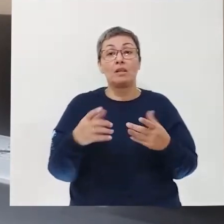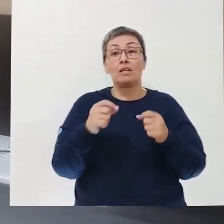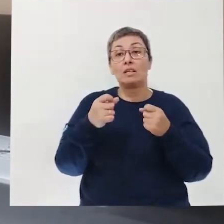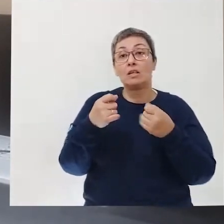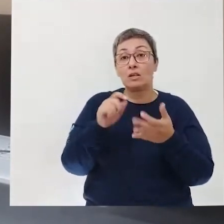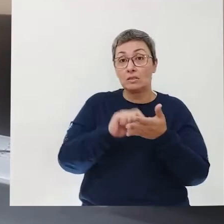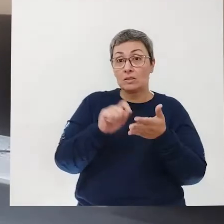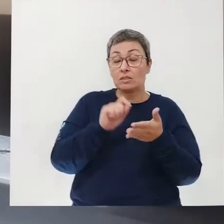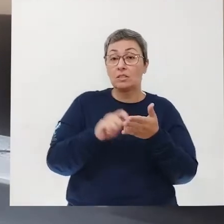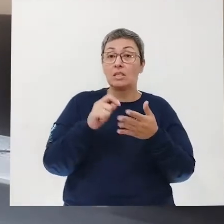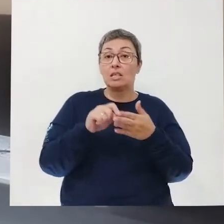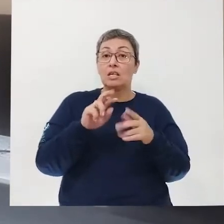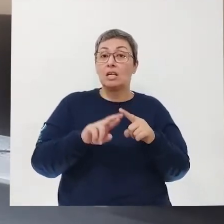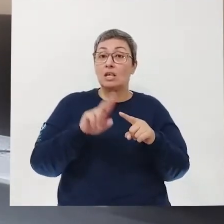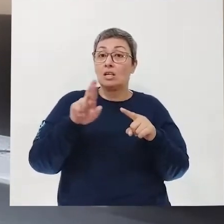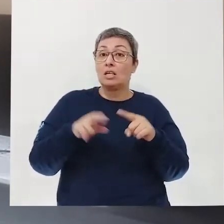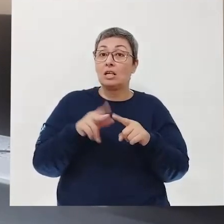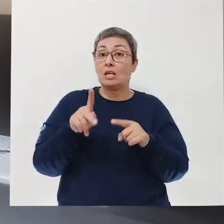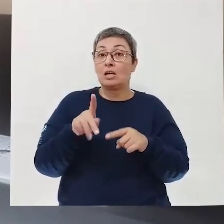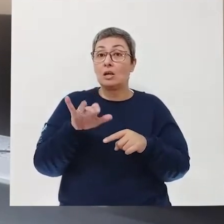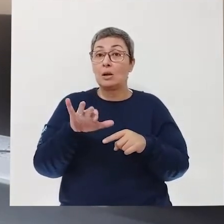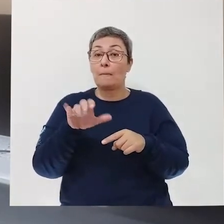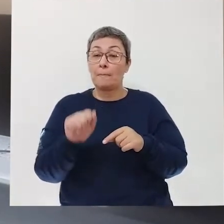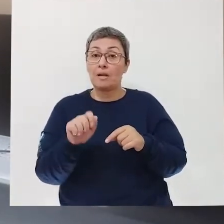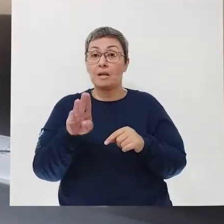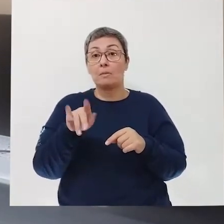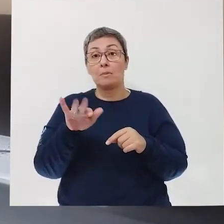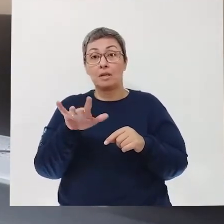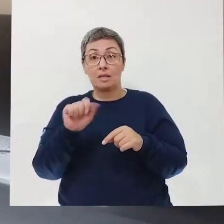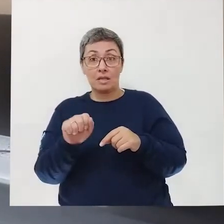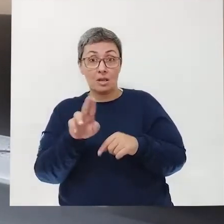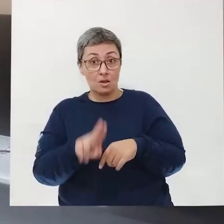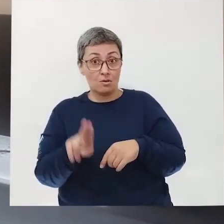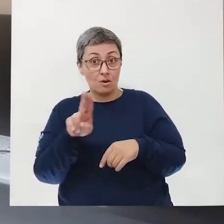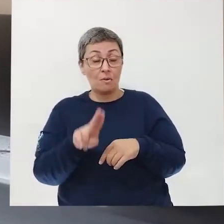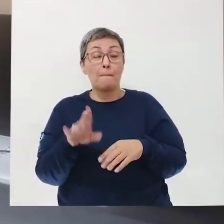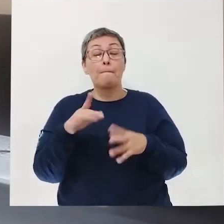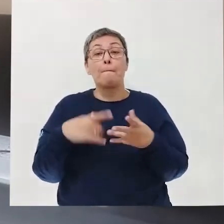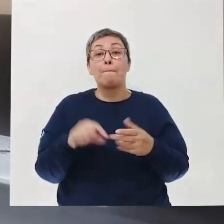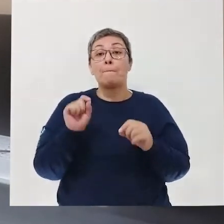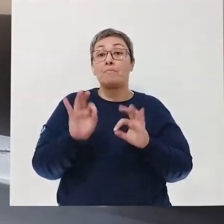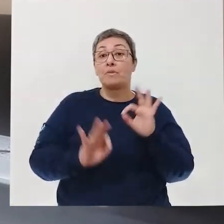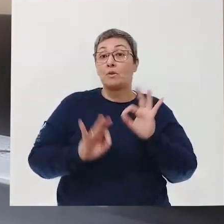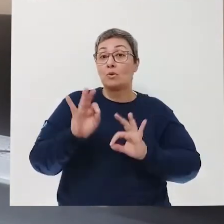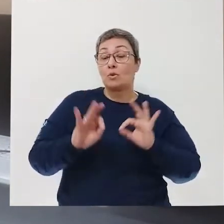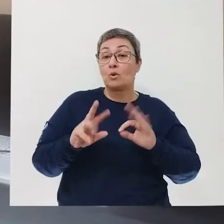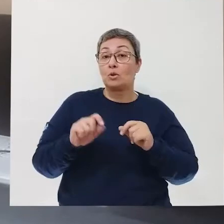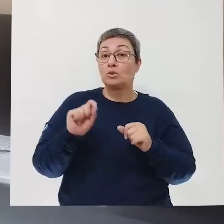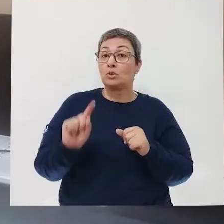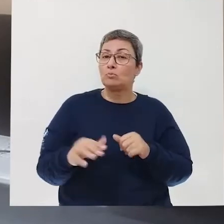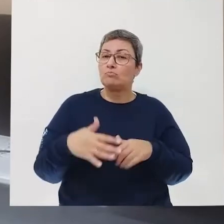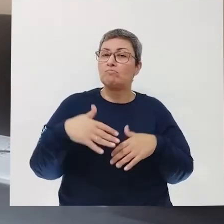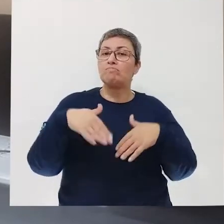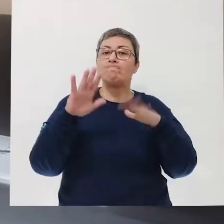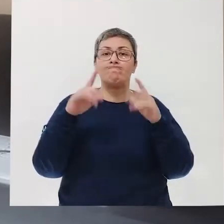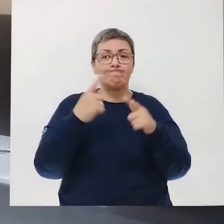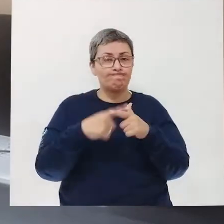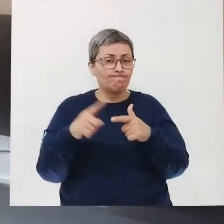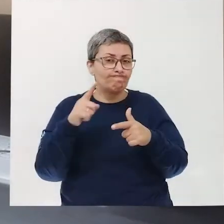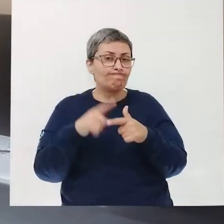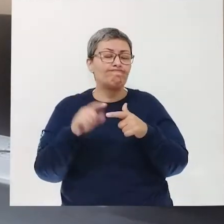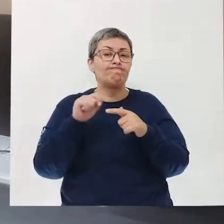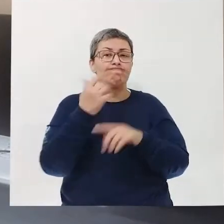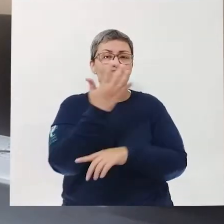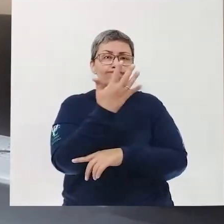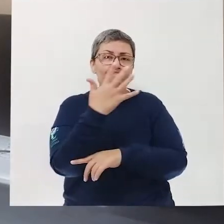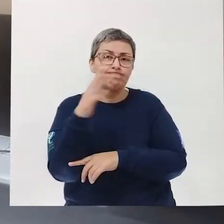Aí ela escreve assim, a reciclagem de pilhas e baterias usadas resolve um dos grandes problemas